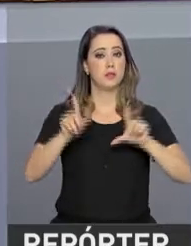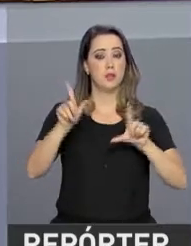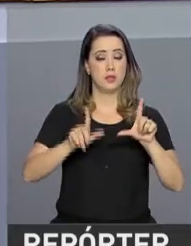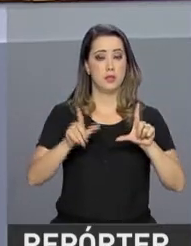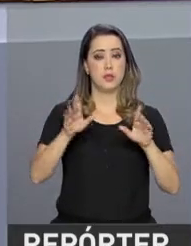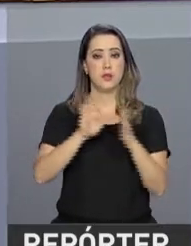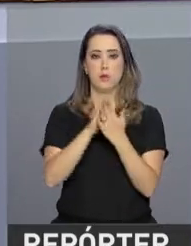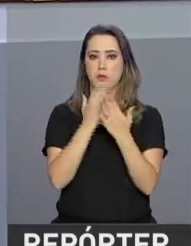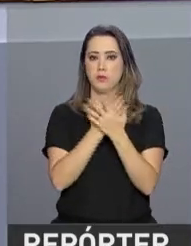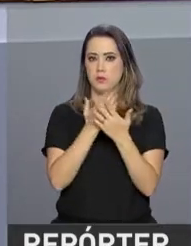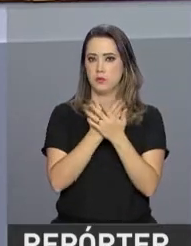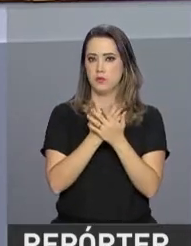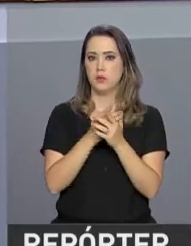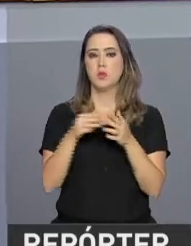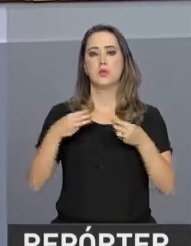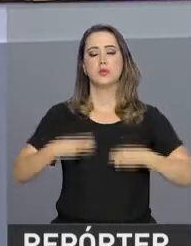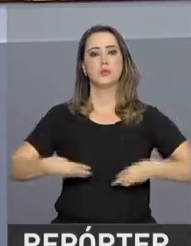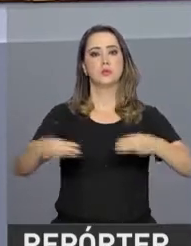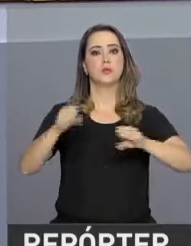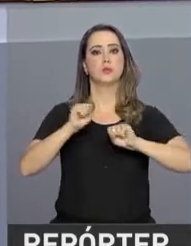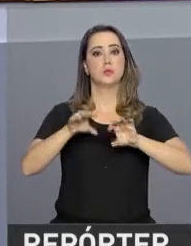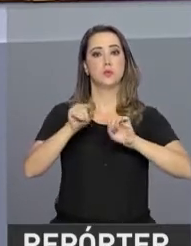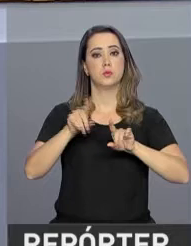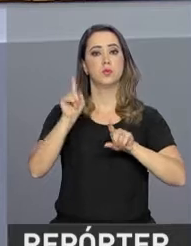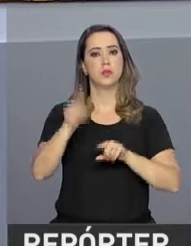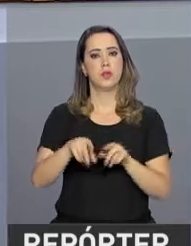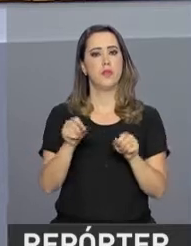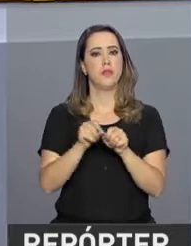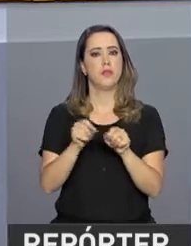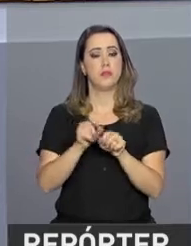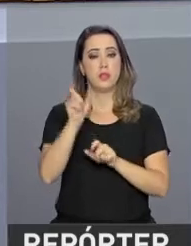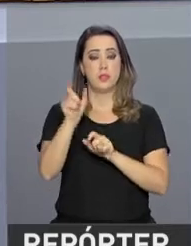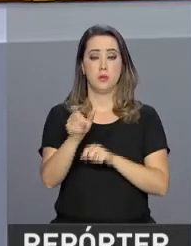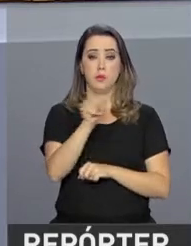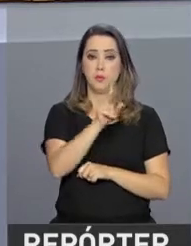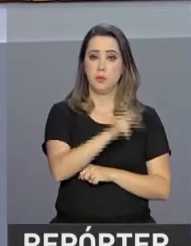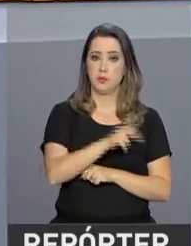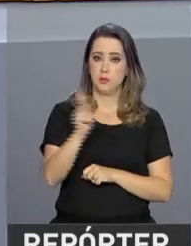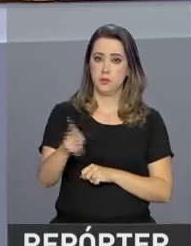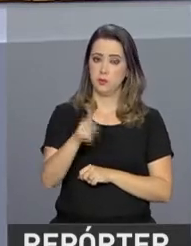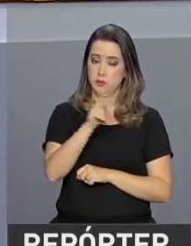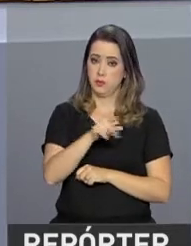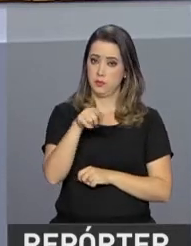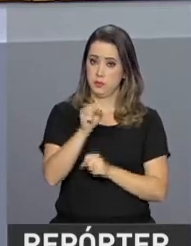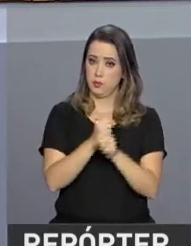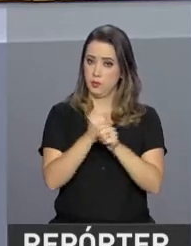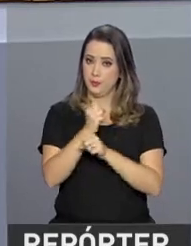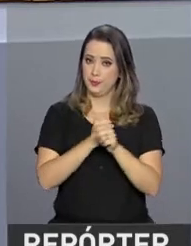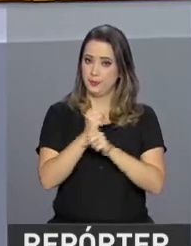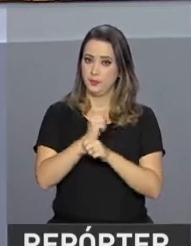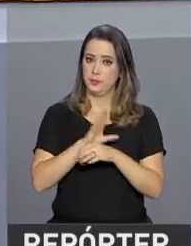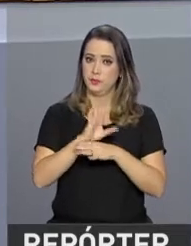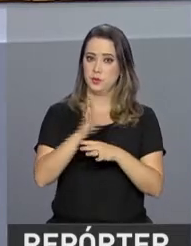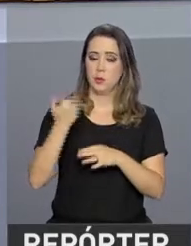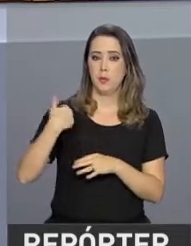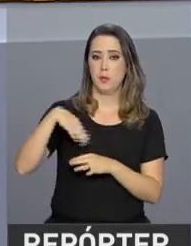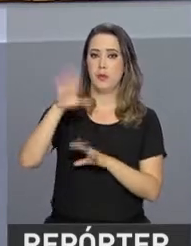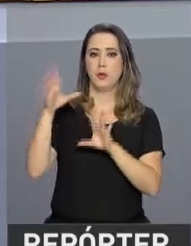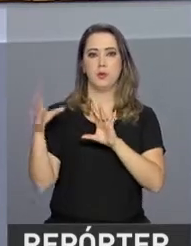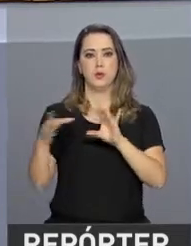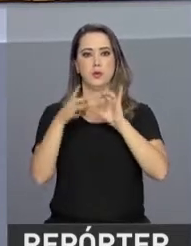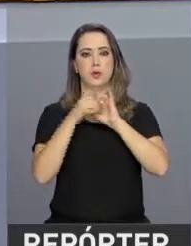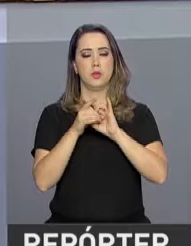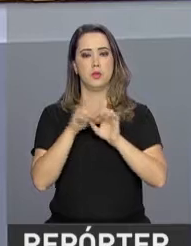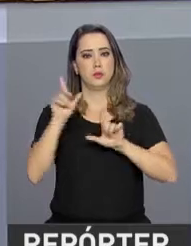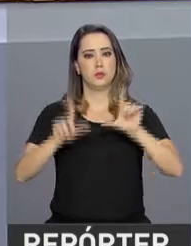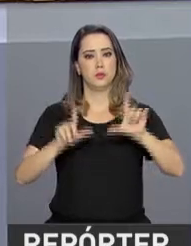canal do Ministério da Educação, o programa é produzido por educadores e, na temporada de 2018, conta com uma maior integração